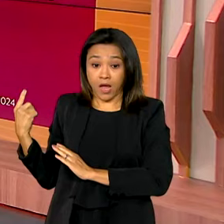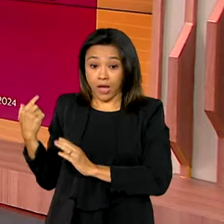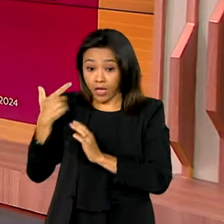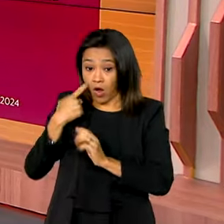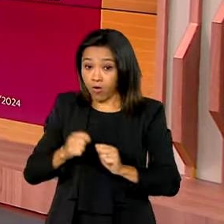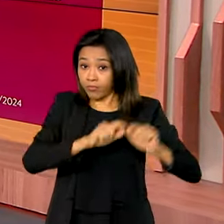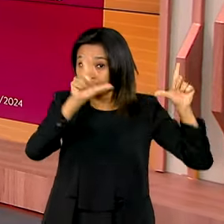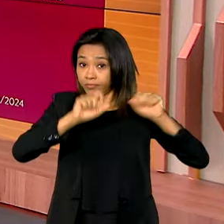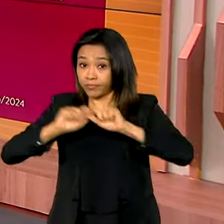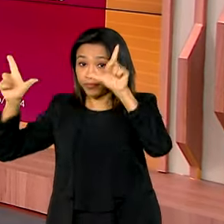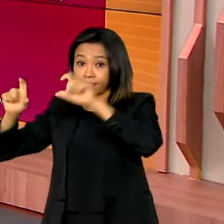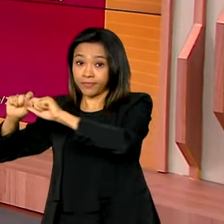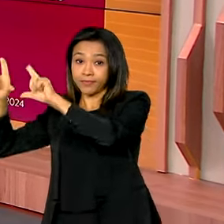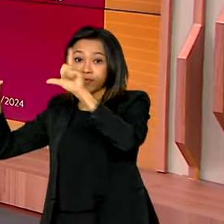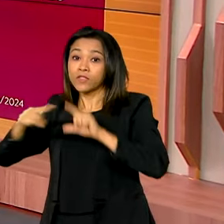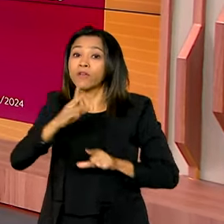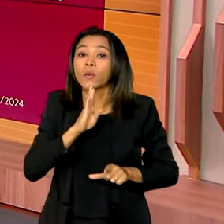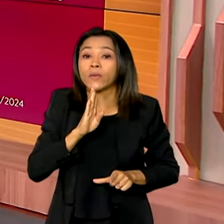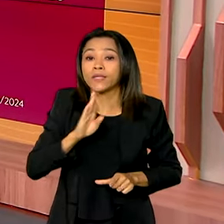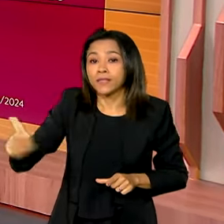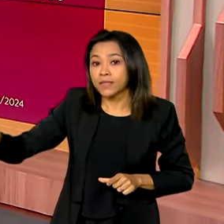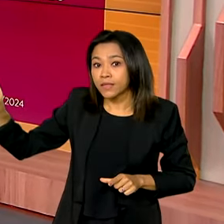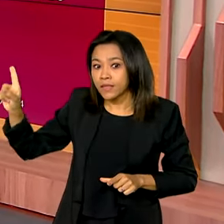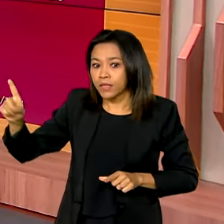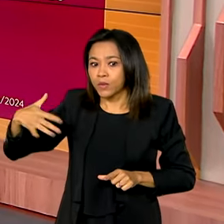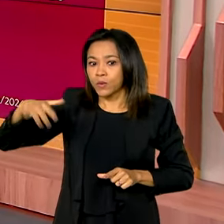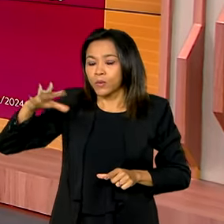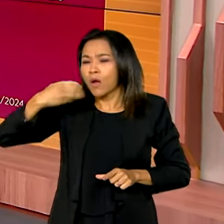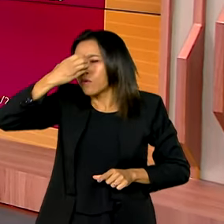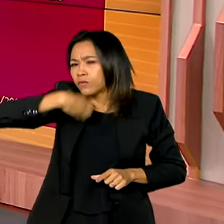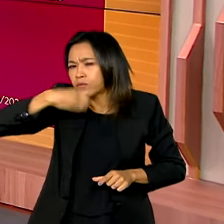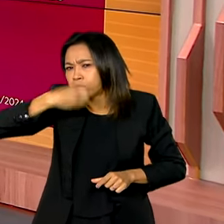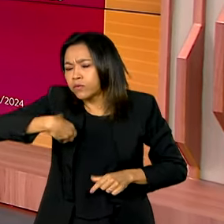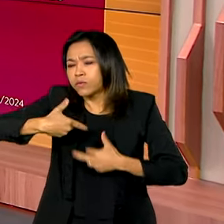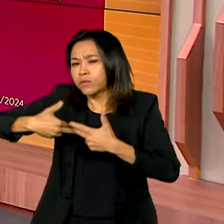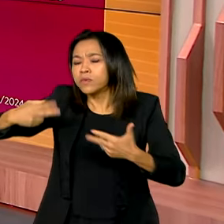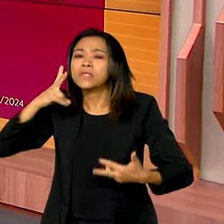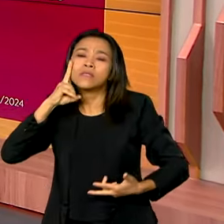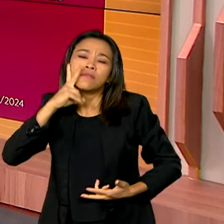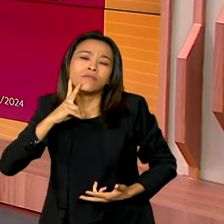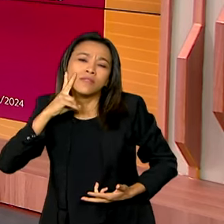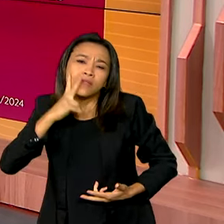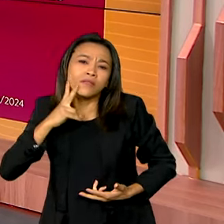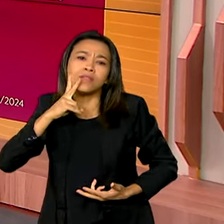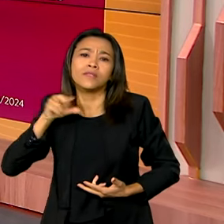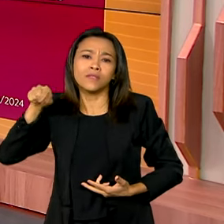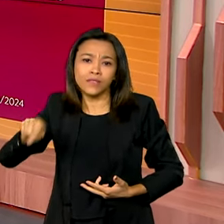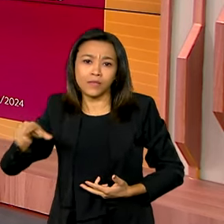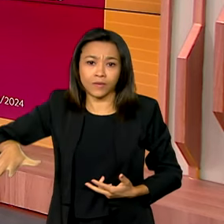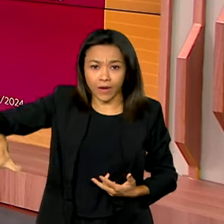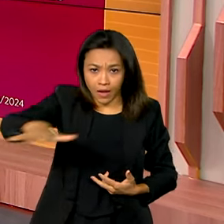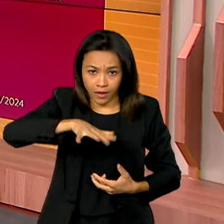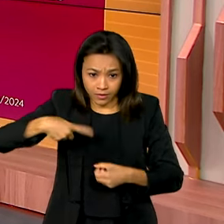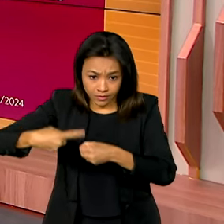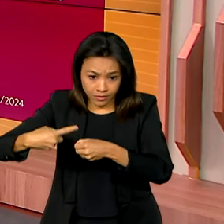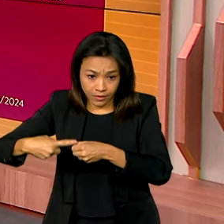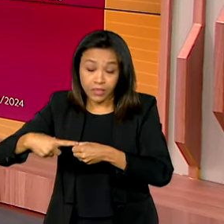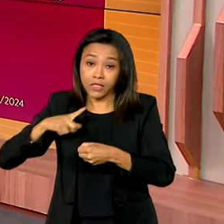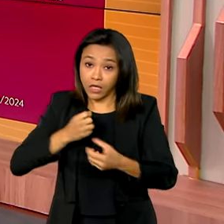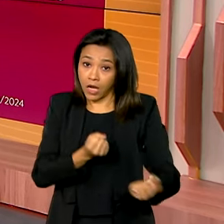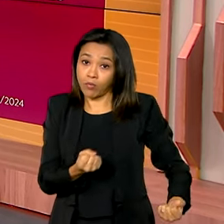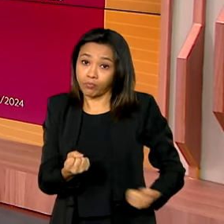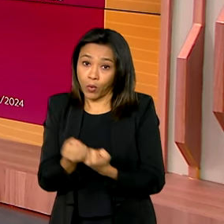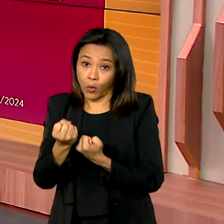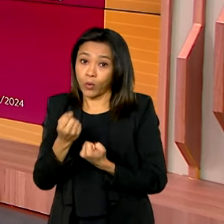mais dessa cidade que é conhecida como grande produtora de frutas e vinhos. Ela recebe significativo apoio federal